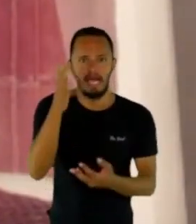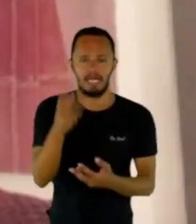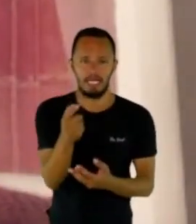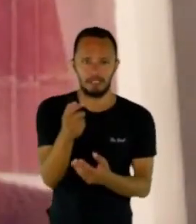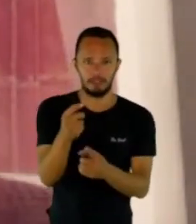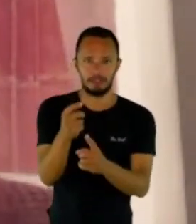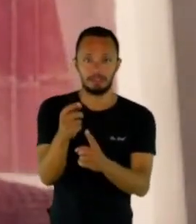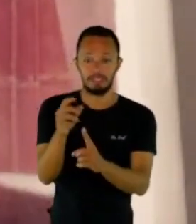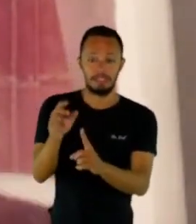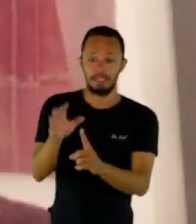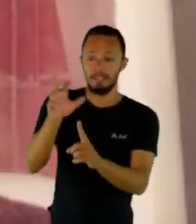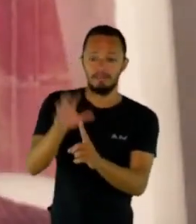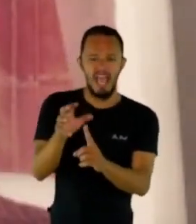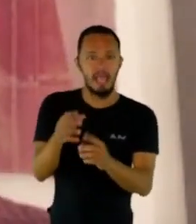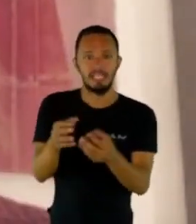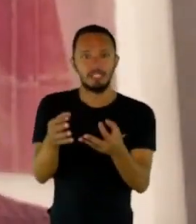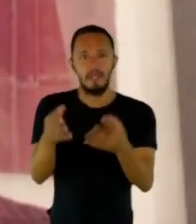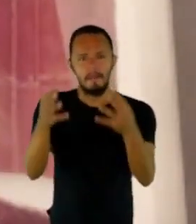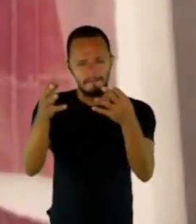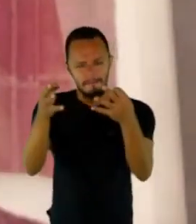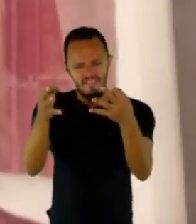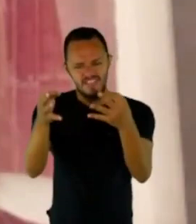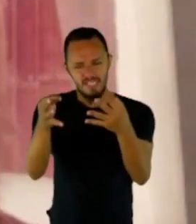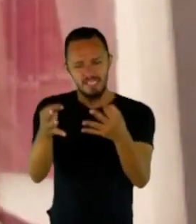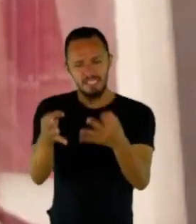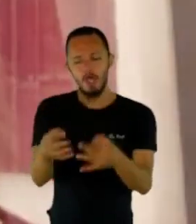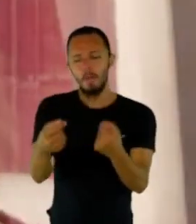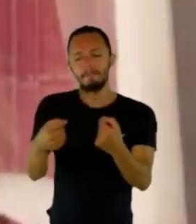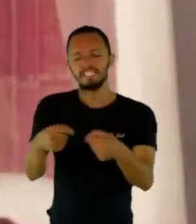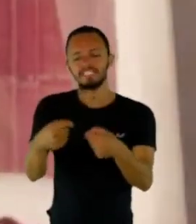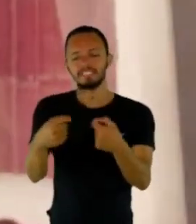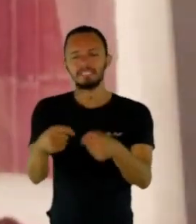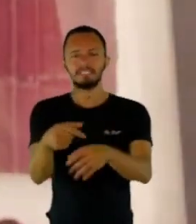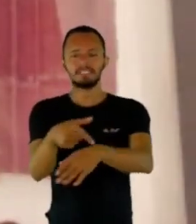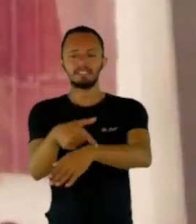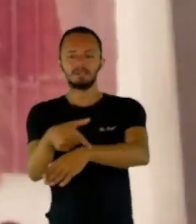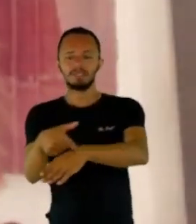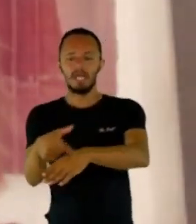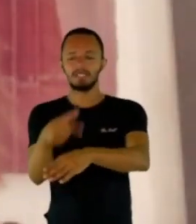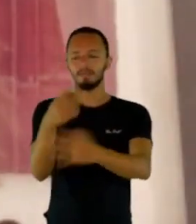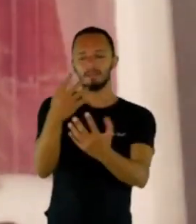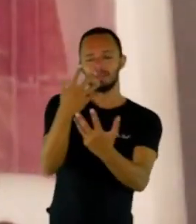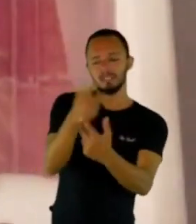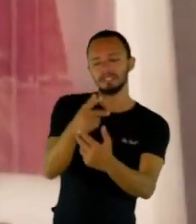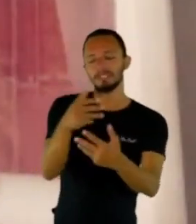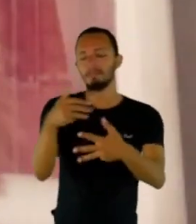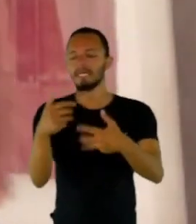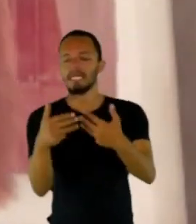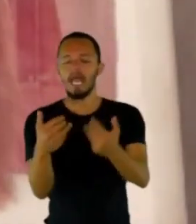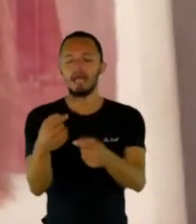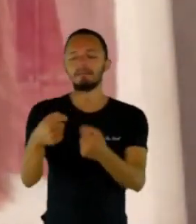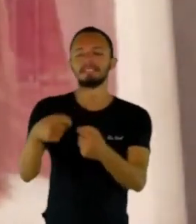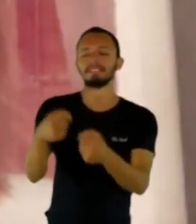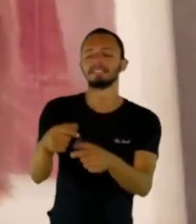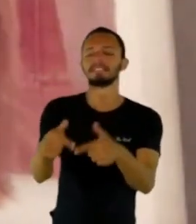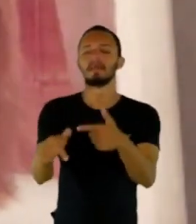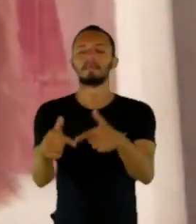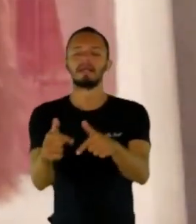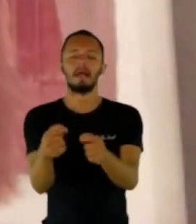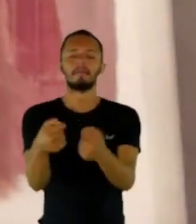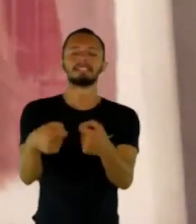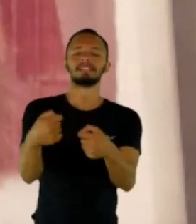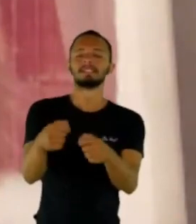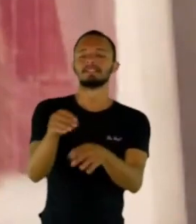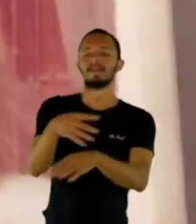nunca, é uma bobagem, né? Então, eu vejo muito isso. Essas mulheres estão completamente estressadas. E quando eu falo assim,